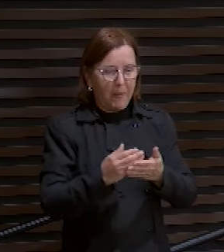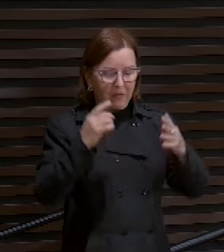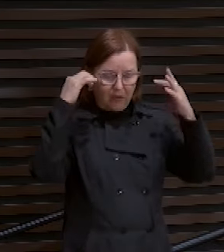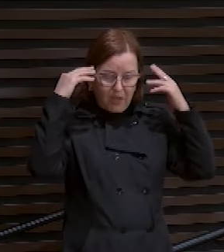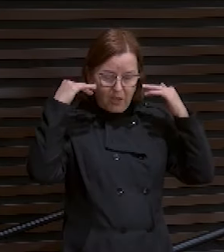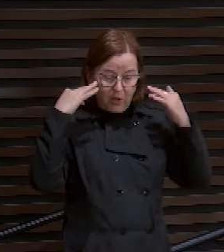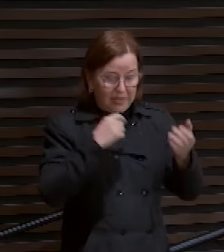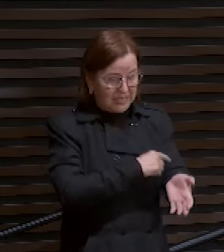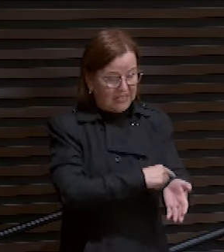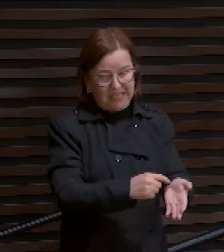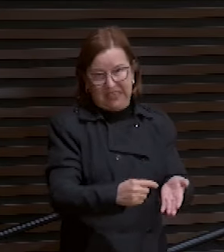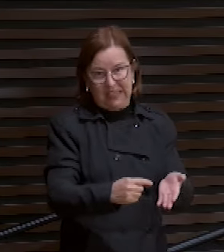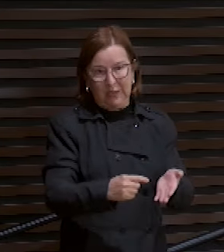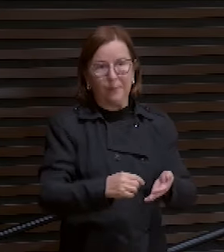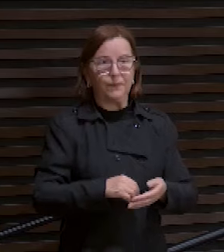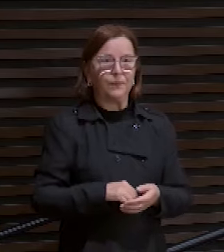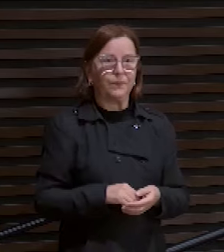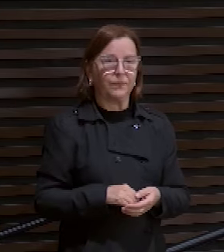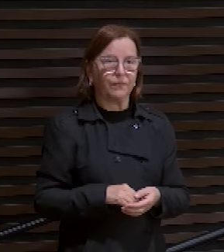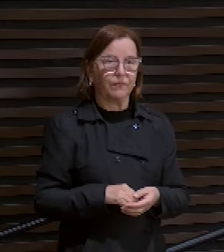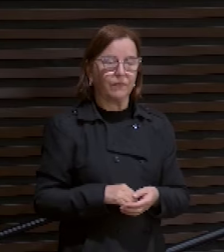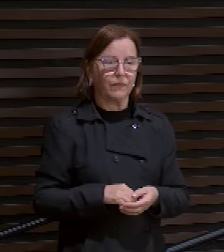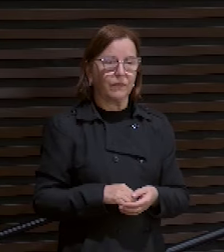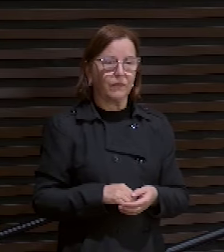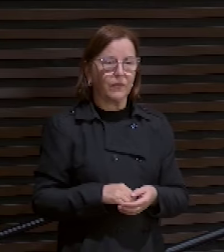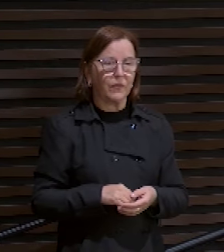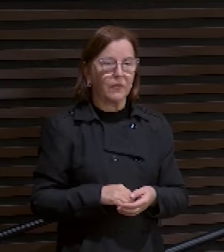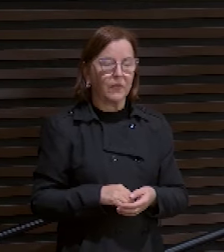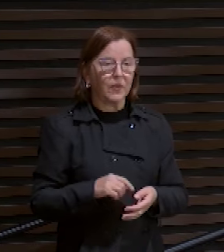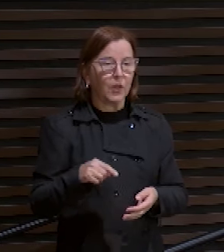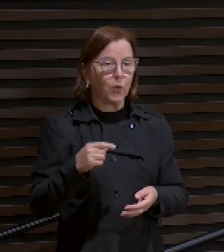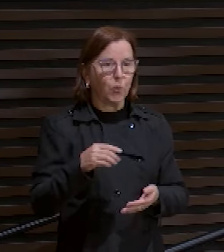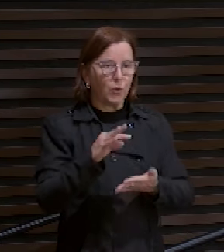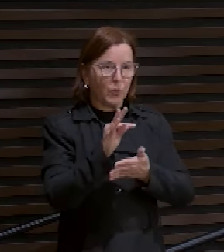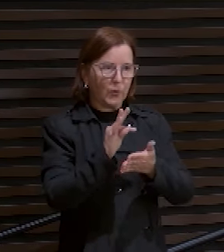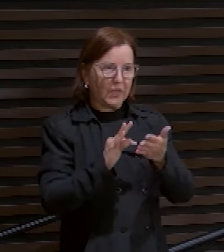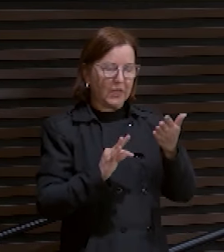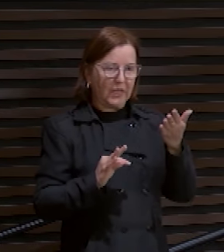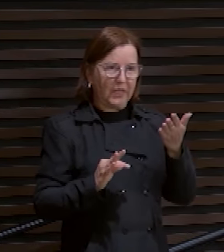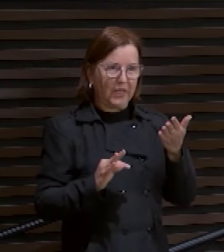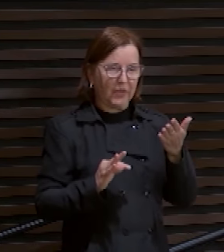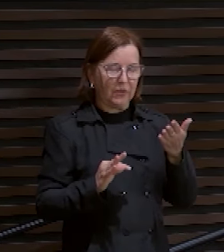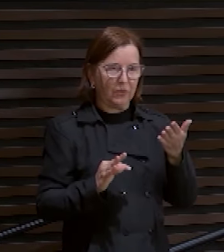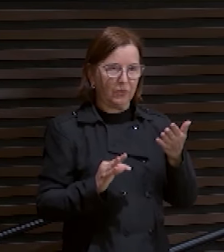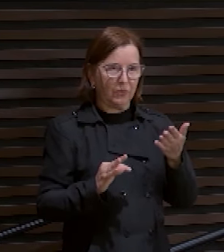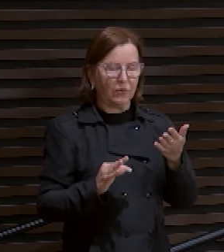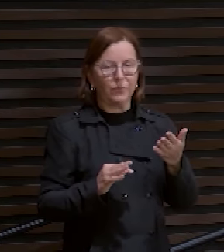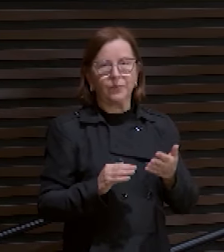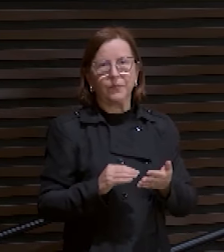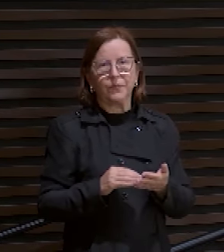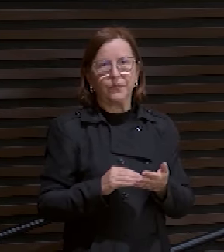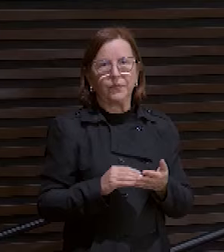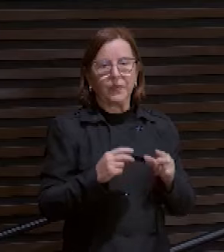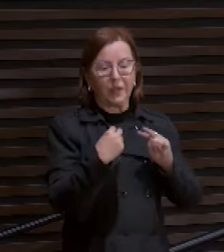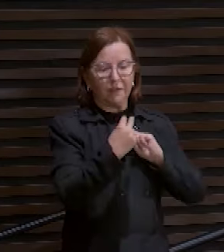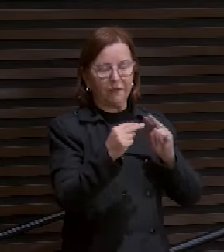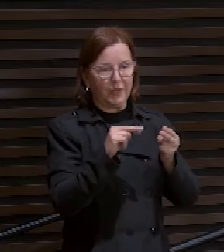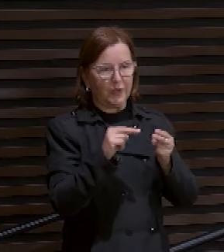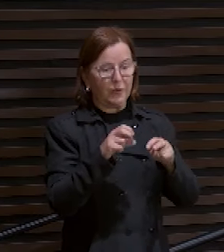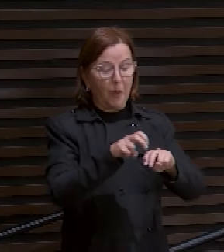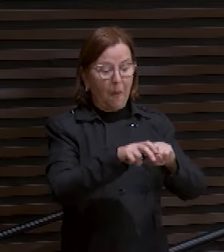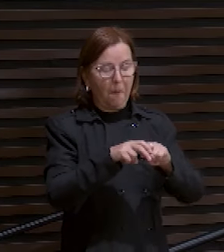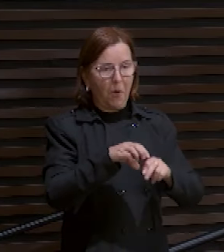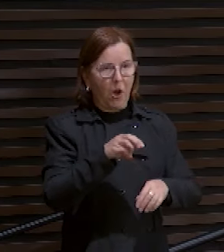sangue. Agora, pega outro texto, que é o mesmo texto, mas visto de outro ângulo, vamos dizer assim. Mateus